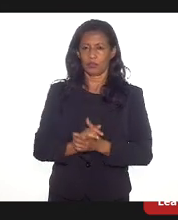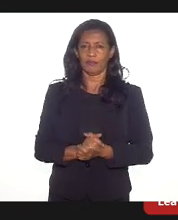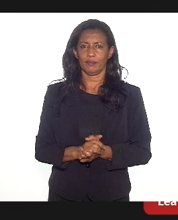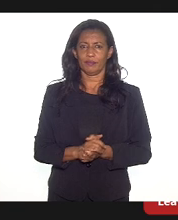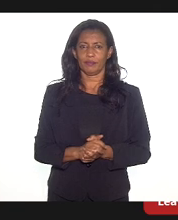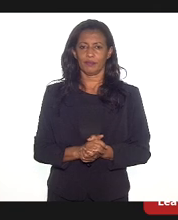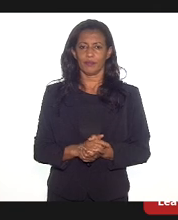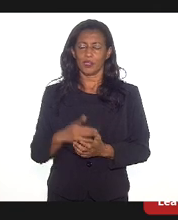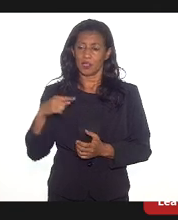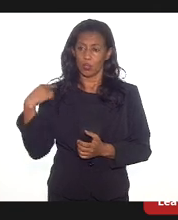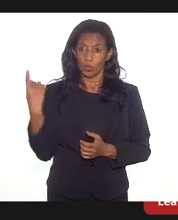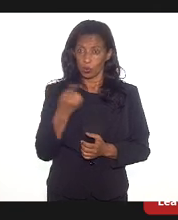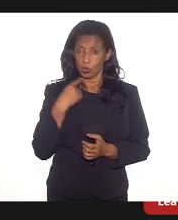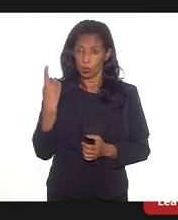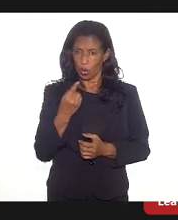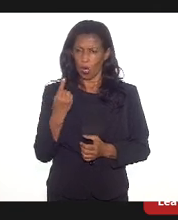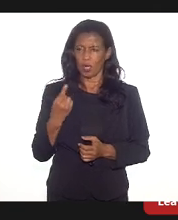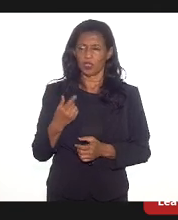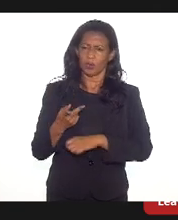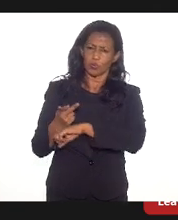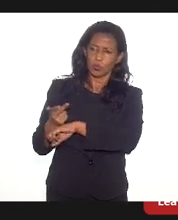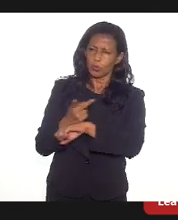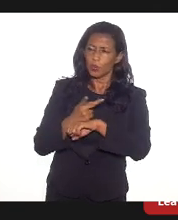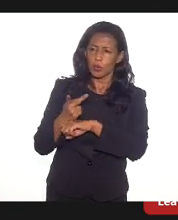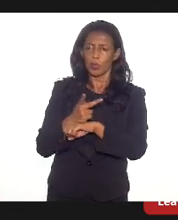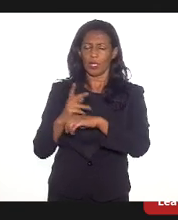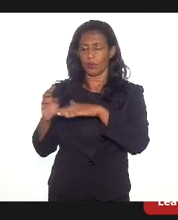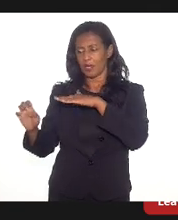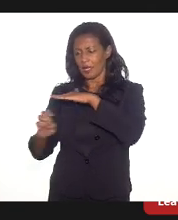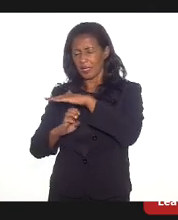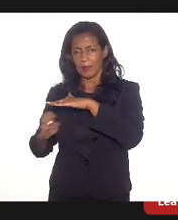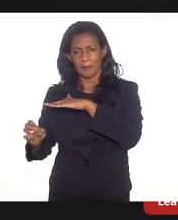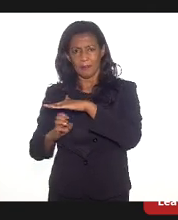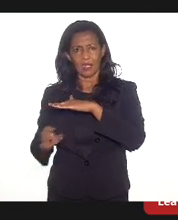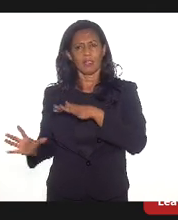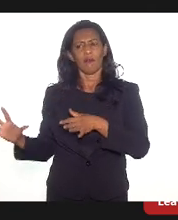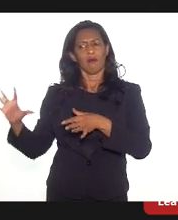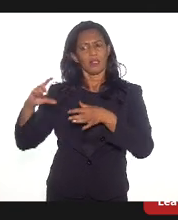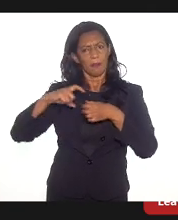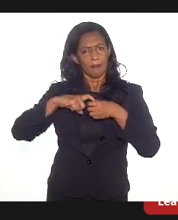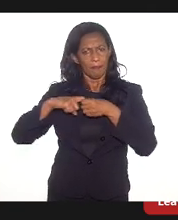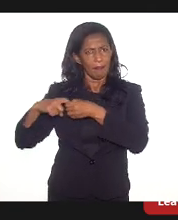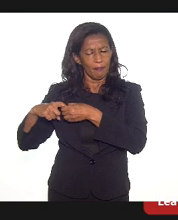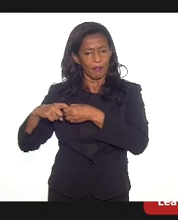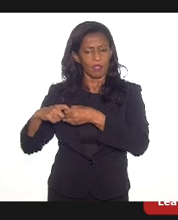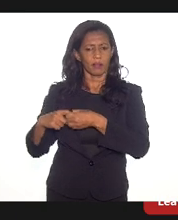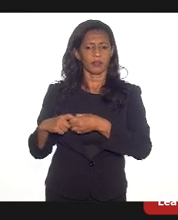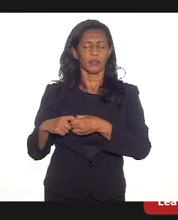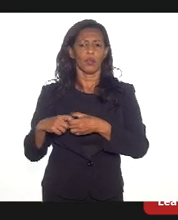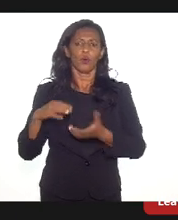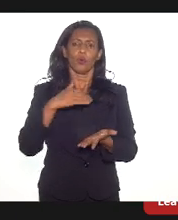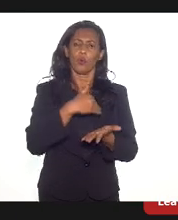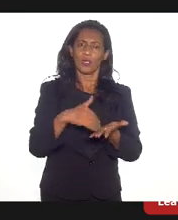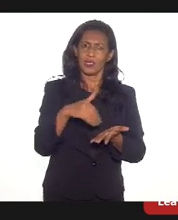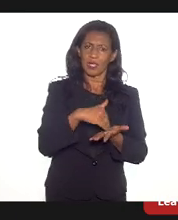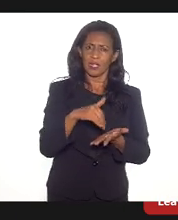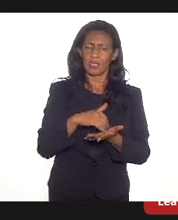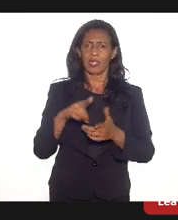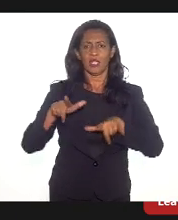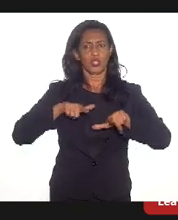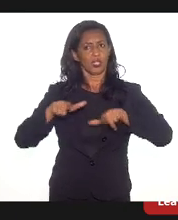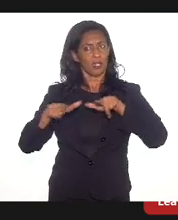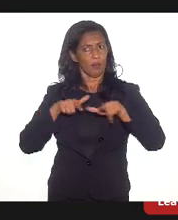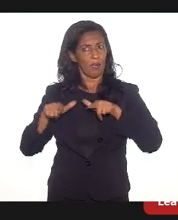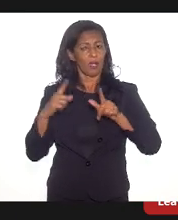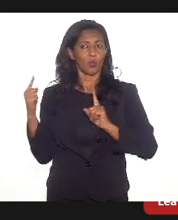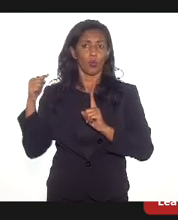nós temos, inclusive, procurado grandes empresas para fazerem parceria com a Secretaria de Trabalho com o